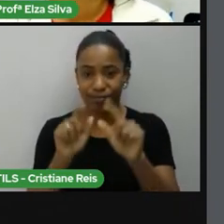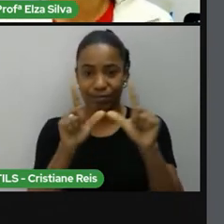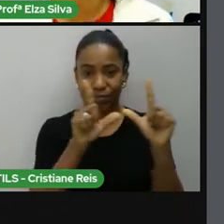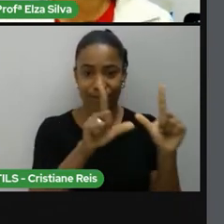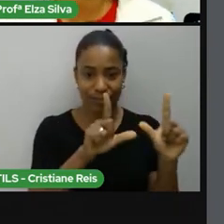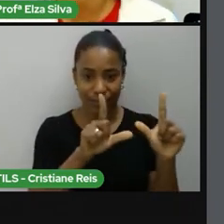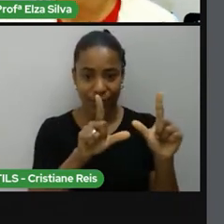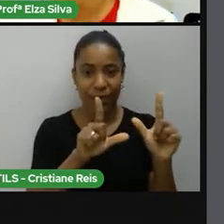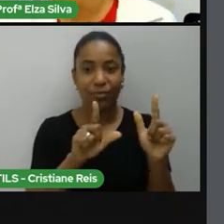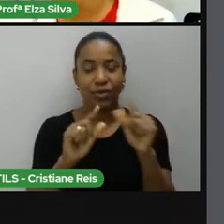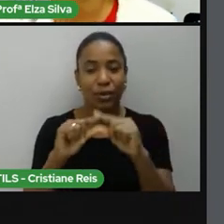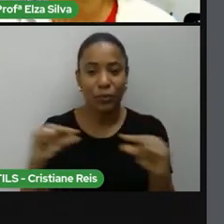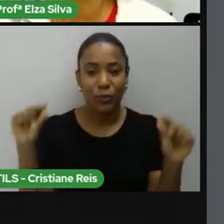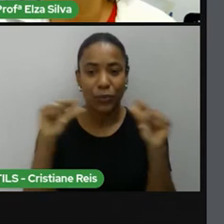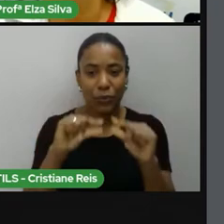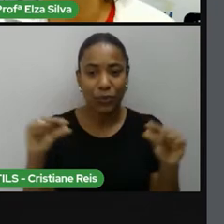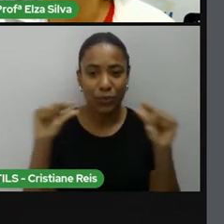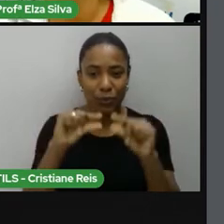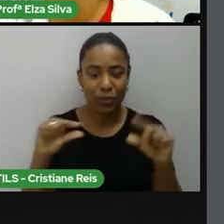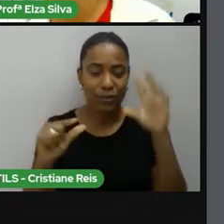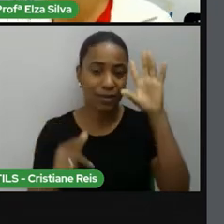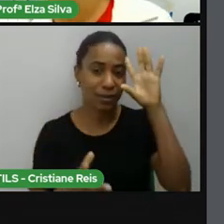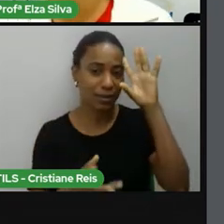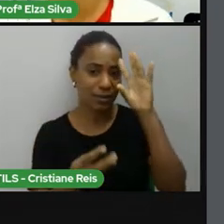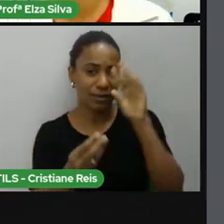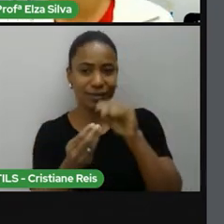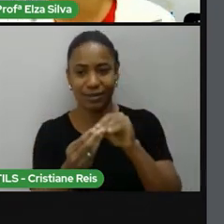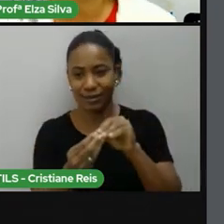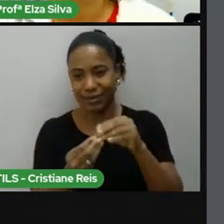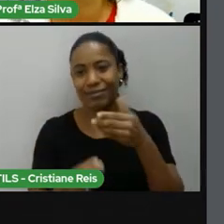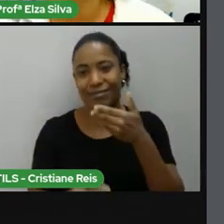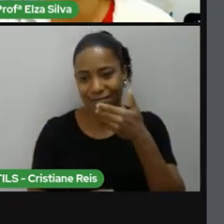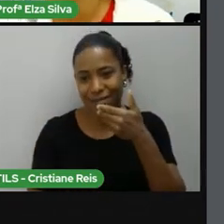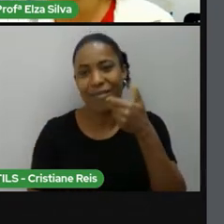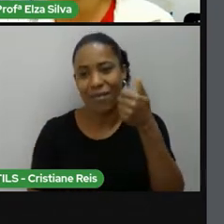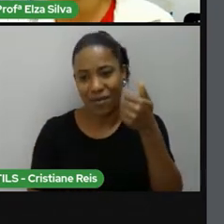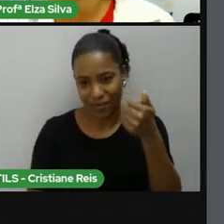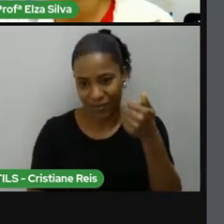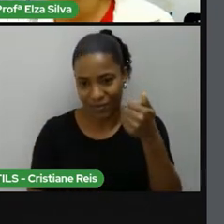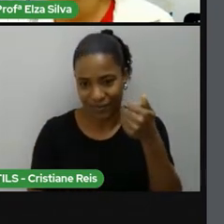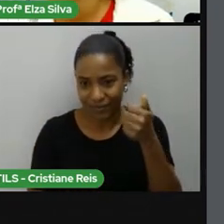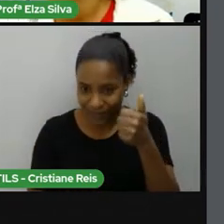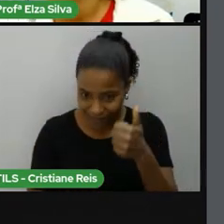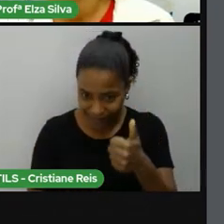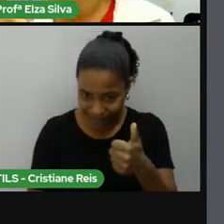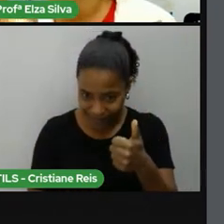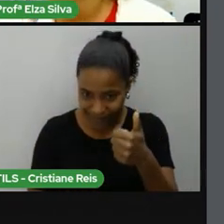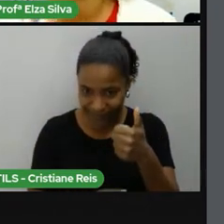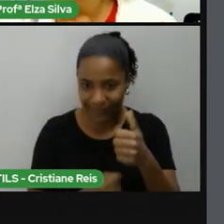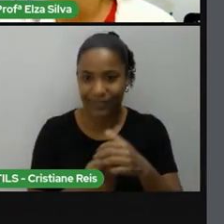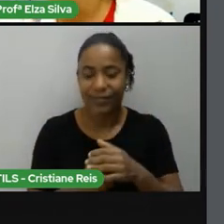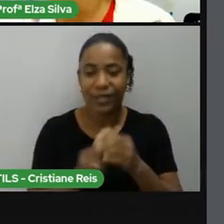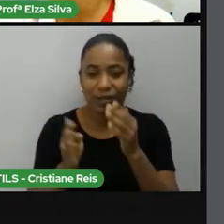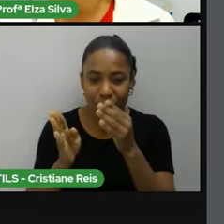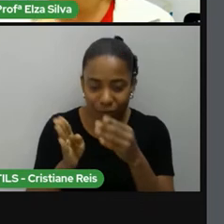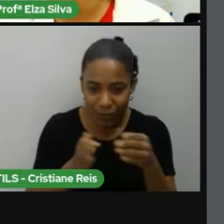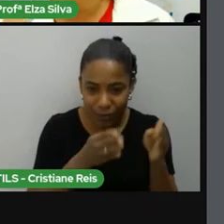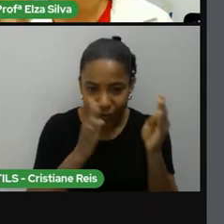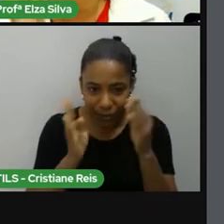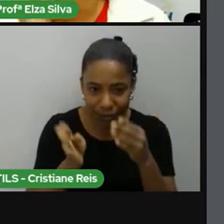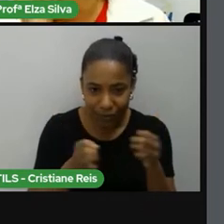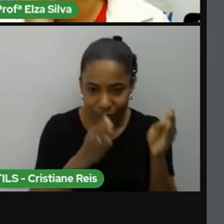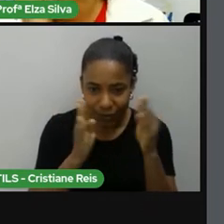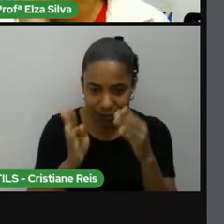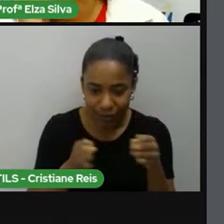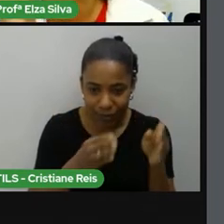porque isto vai facilitar para que você compreenda melhor o vídeo. Assistir este vídeo vai fazer